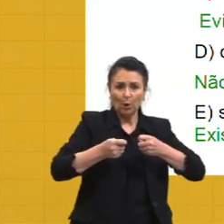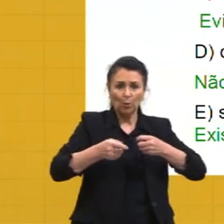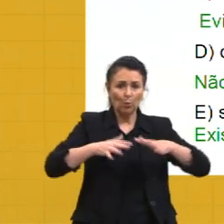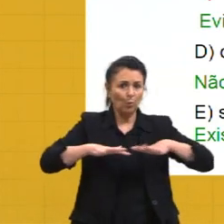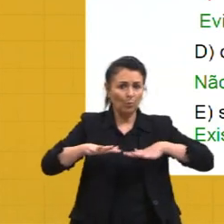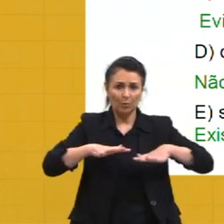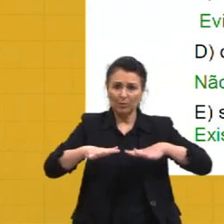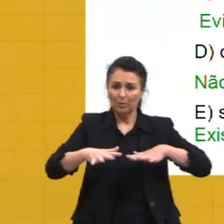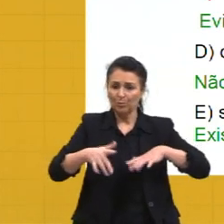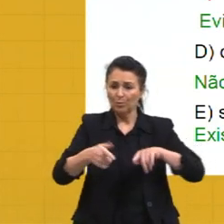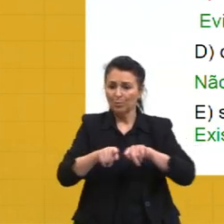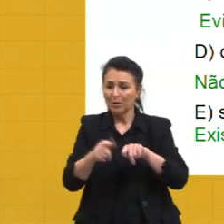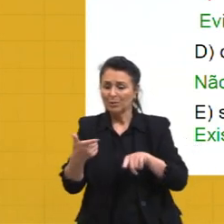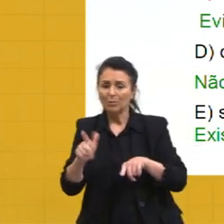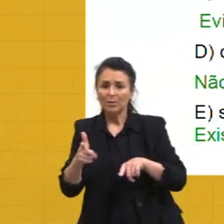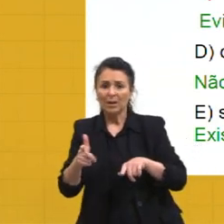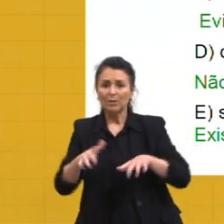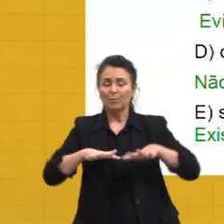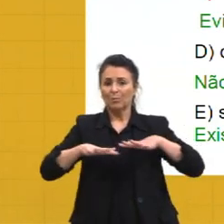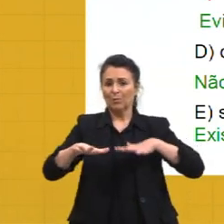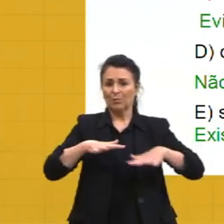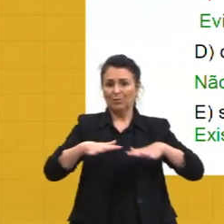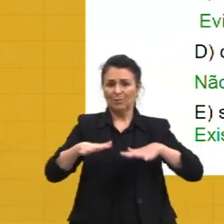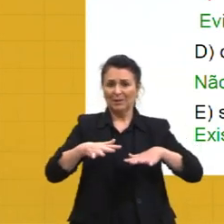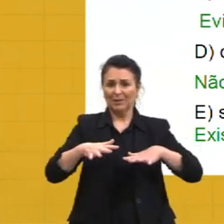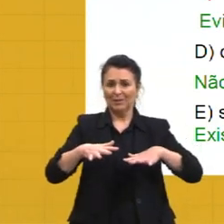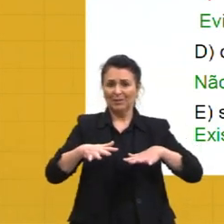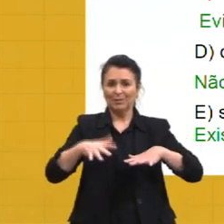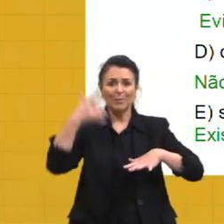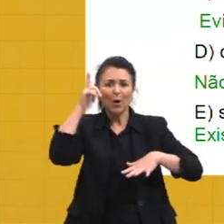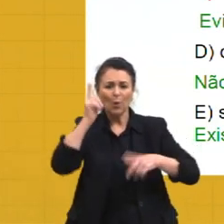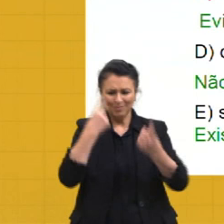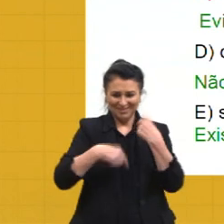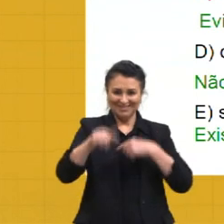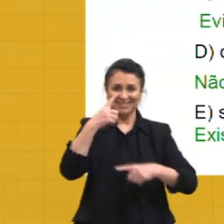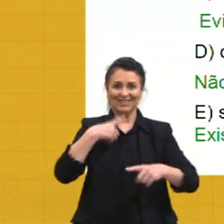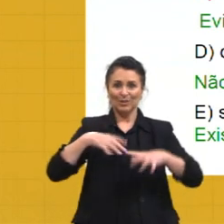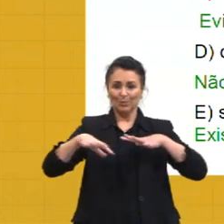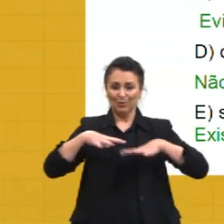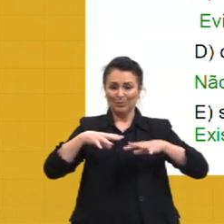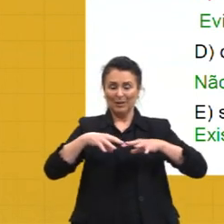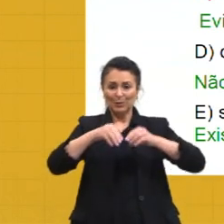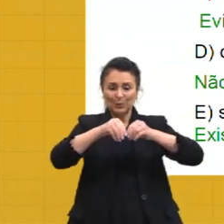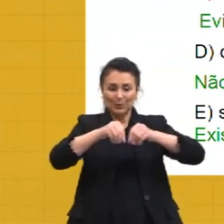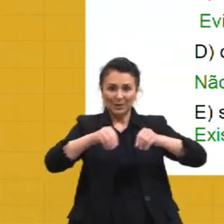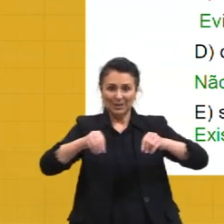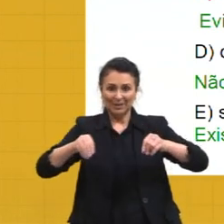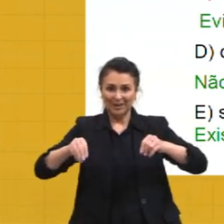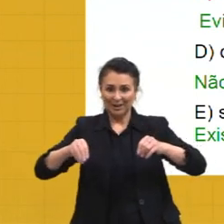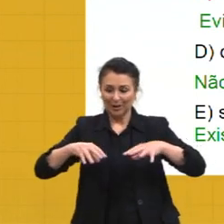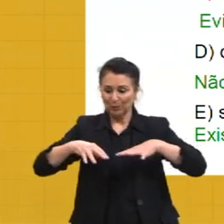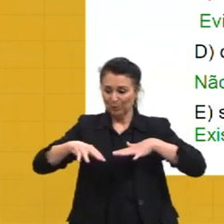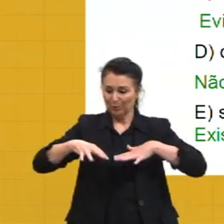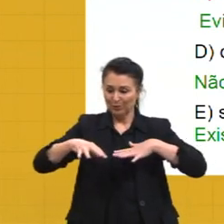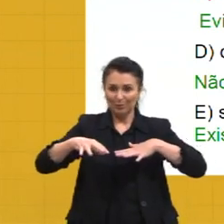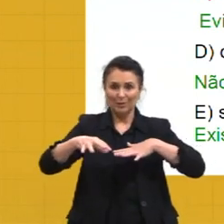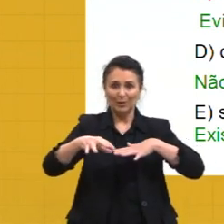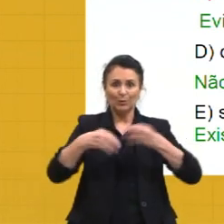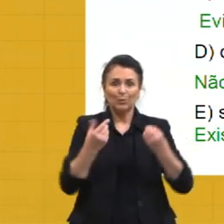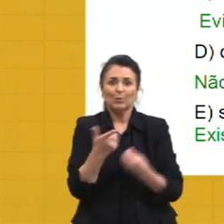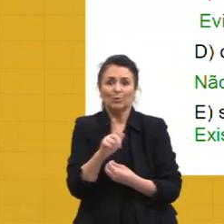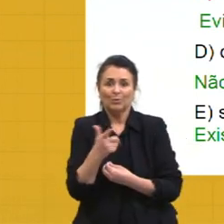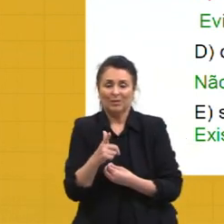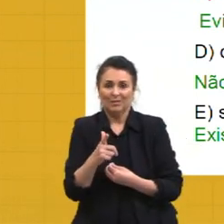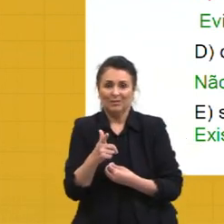relacionado ao sucesso terrestre, tá gente? Porque o movimento, ele está lá presente em praticamente todos